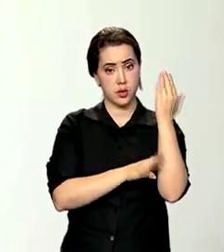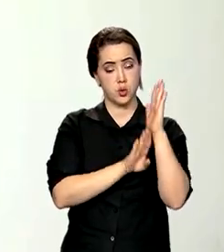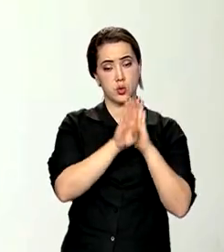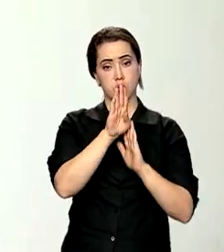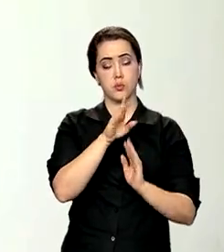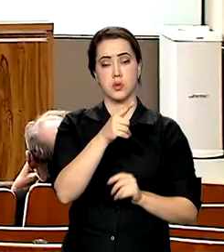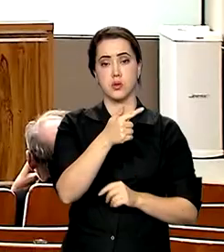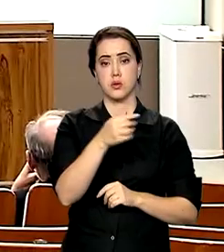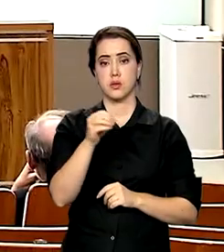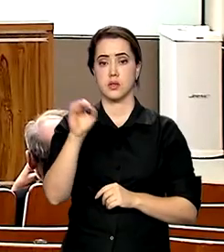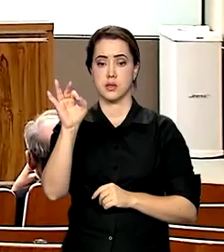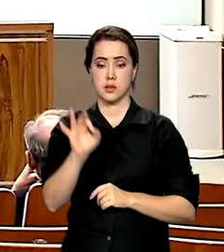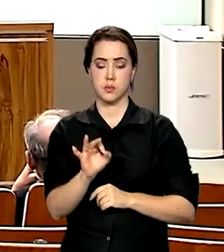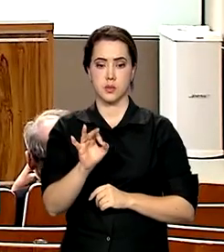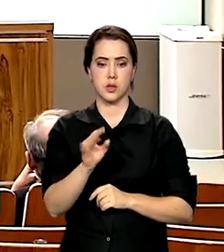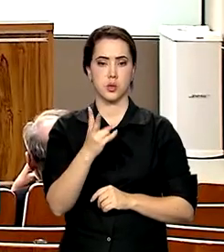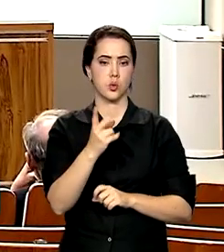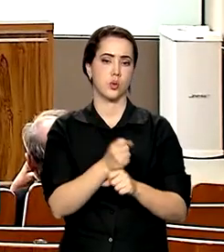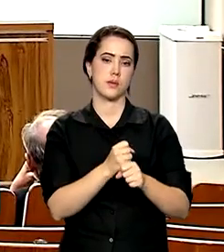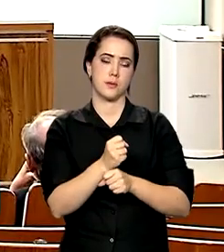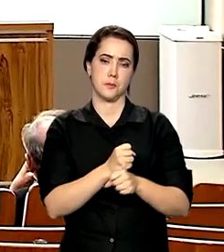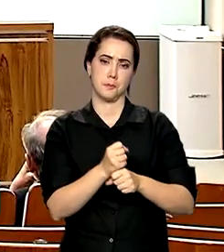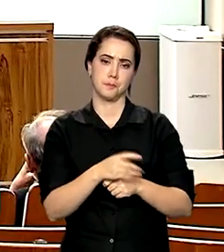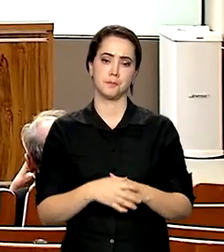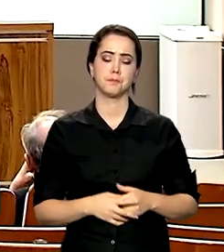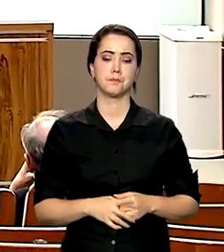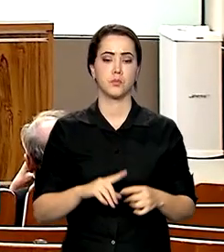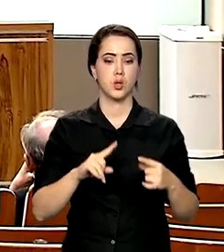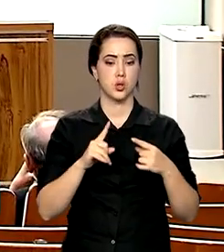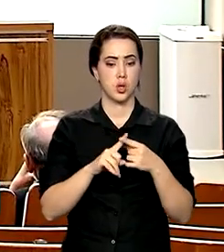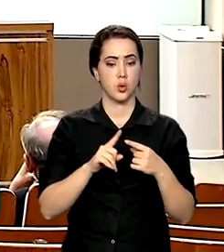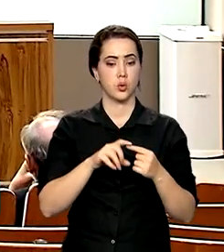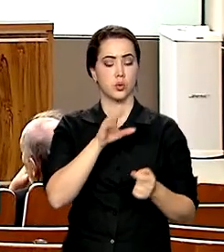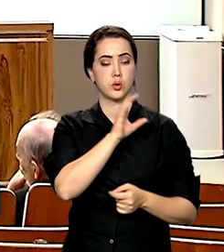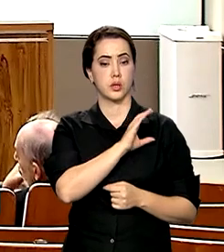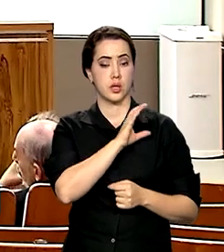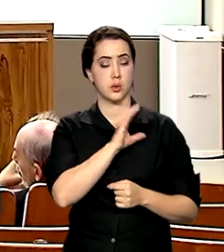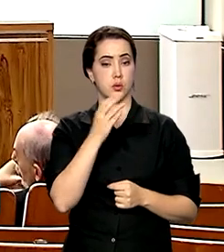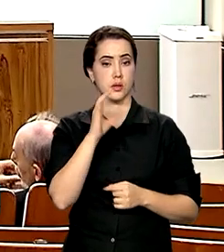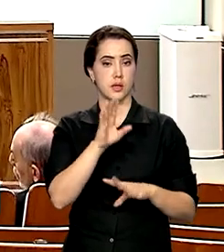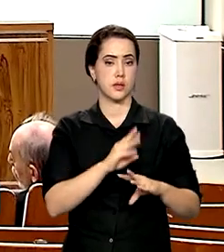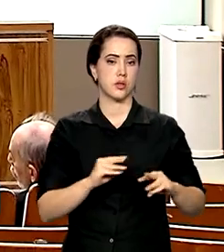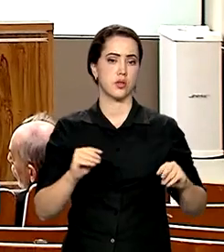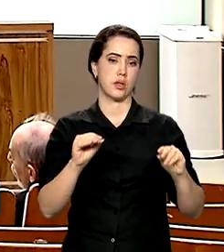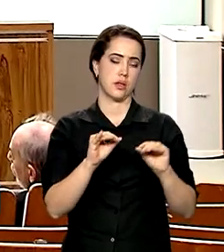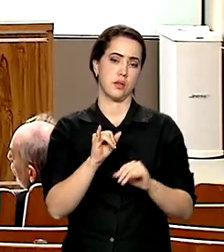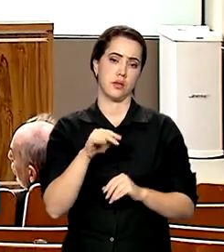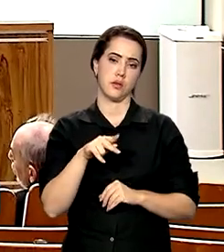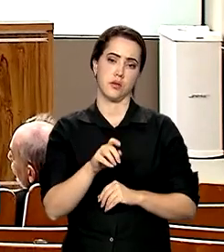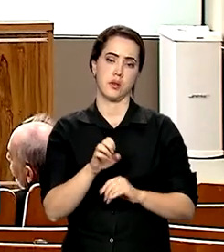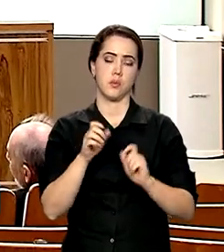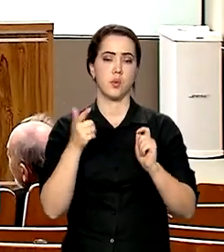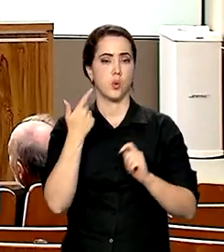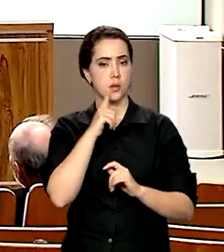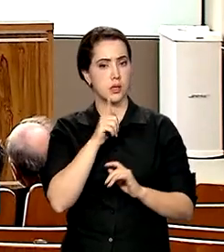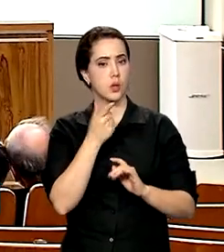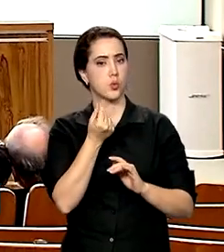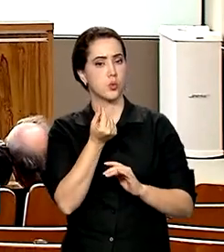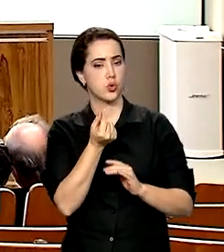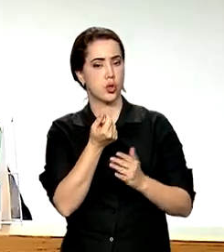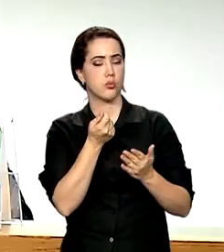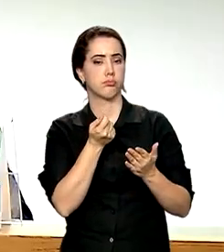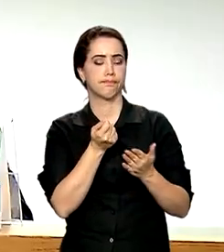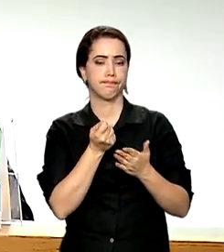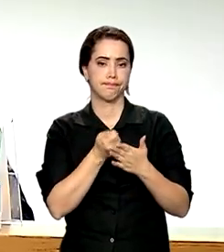primeiros anos. Segundo o coordenador de ciências da terra do INPE, o estudo só foi possível por causa de investimentos em